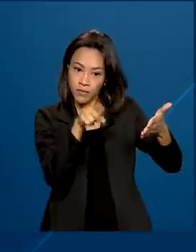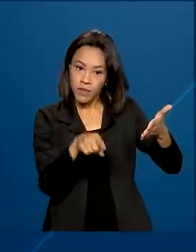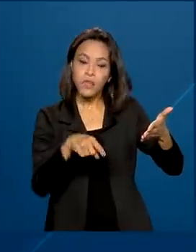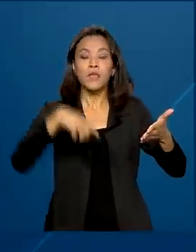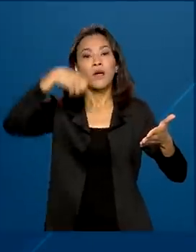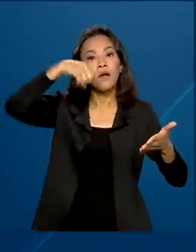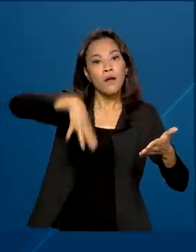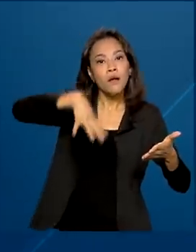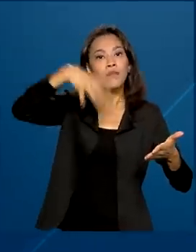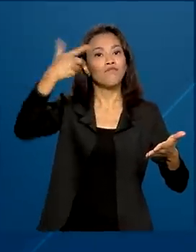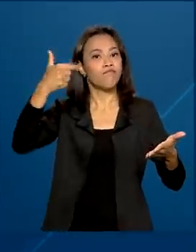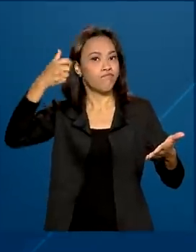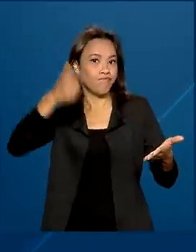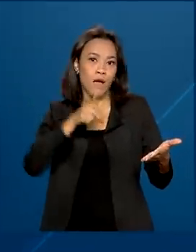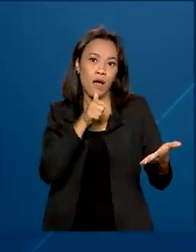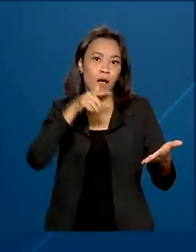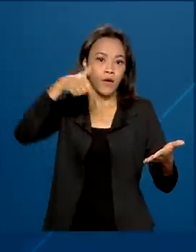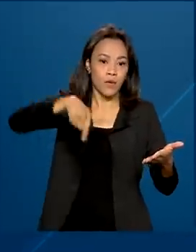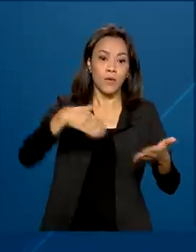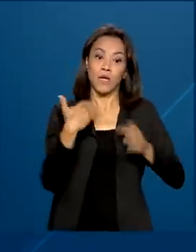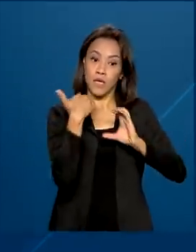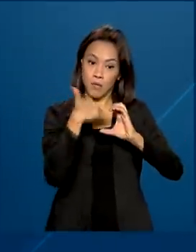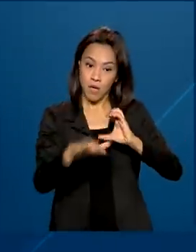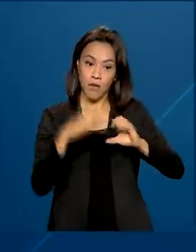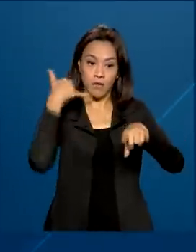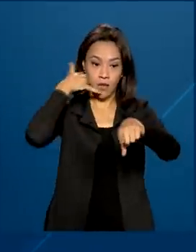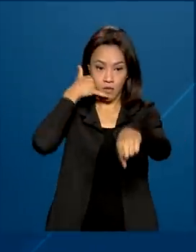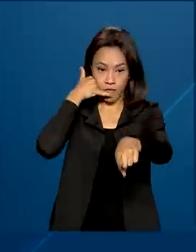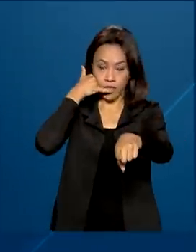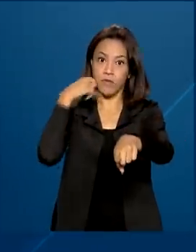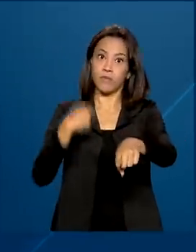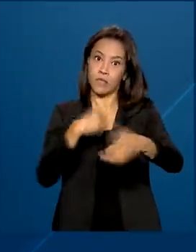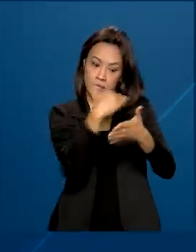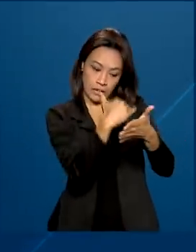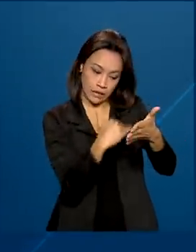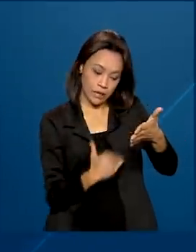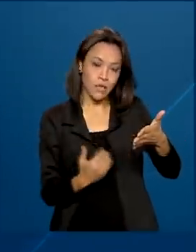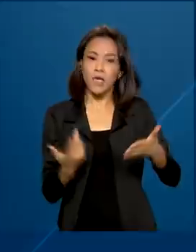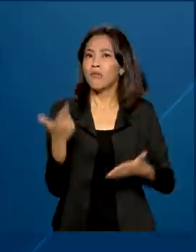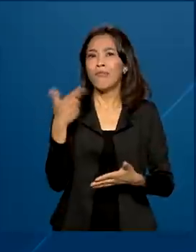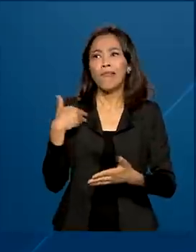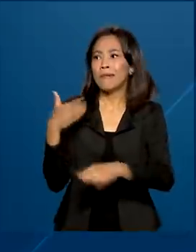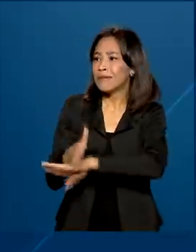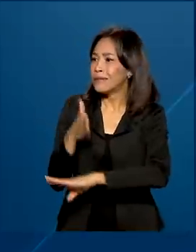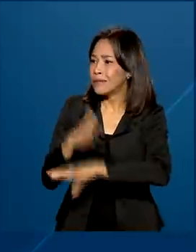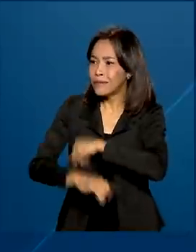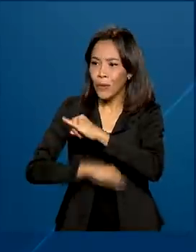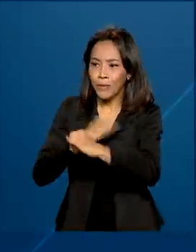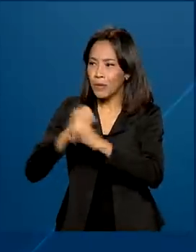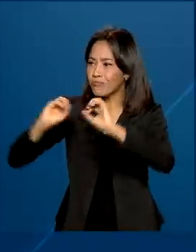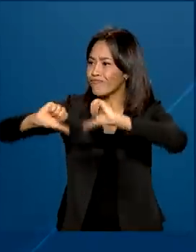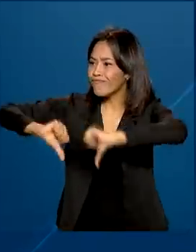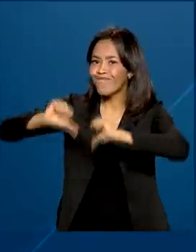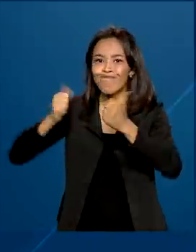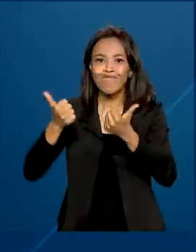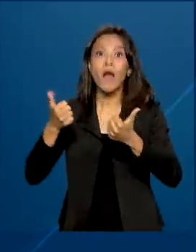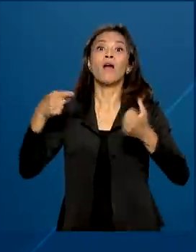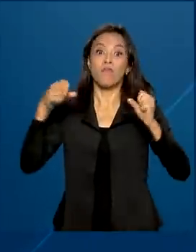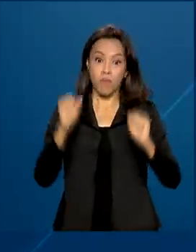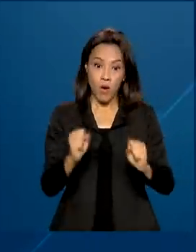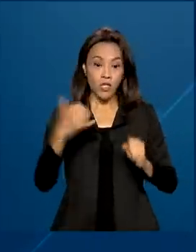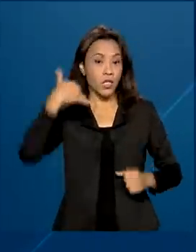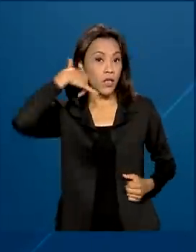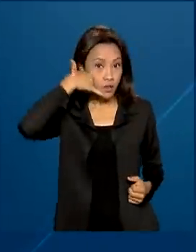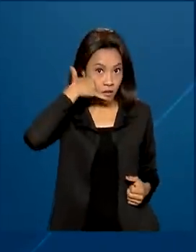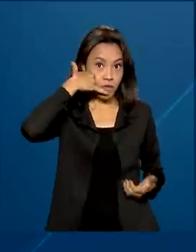endereço com CEP, endereço de e-mail e telefone. Para quem não tem acesso a um computador pessoal, a inscrição pode ser feita por um